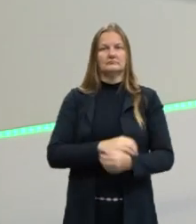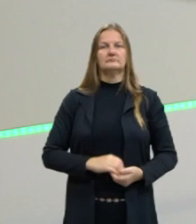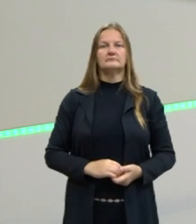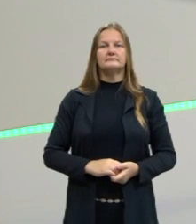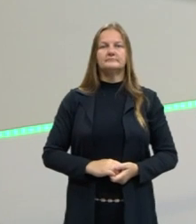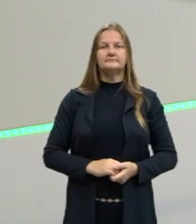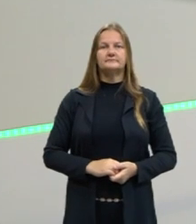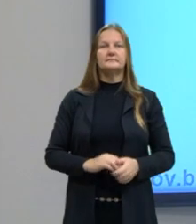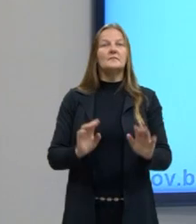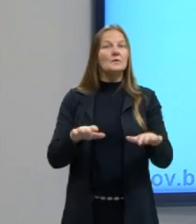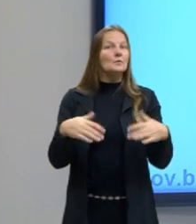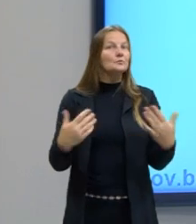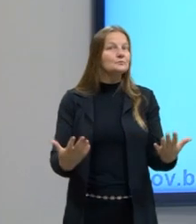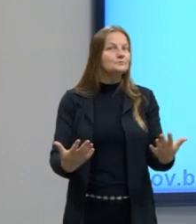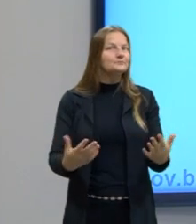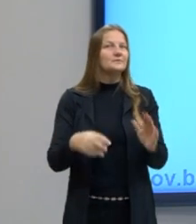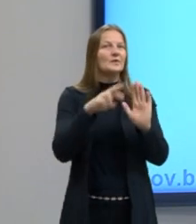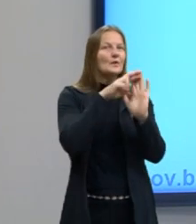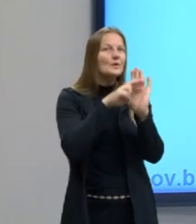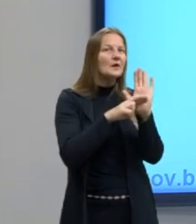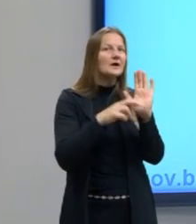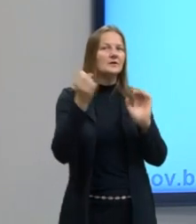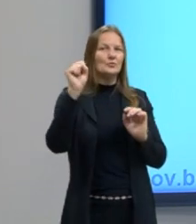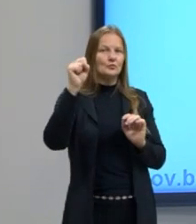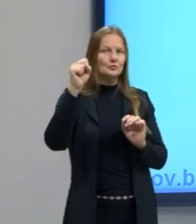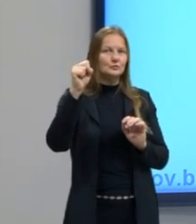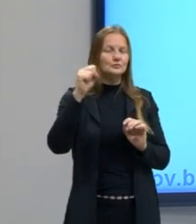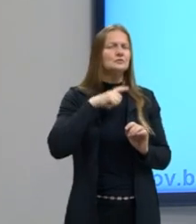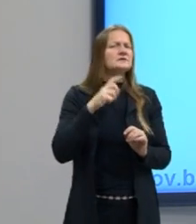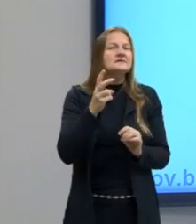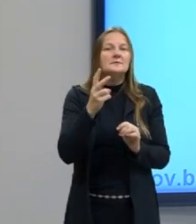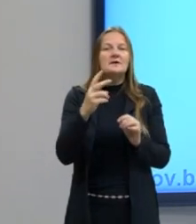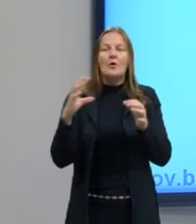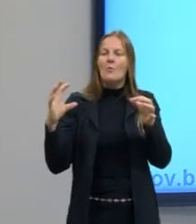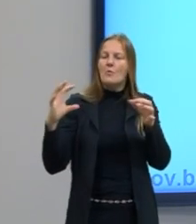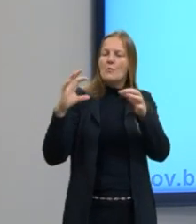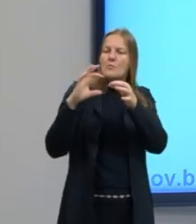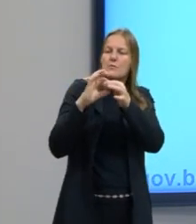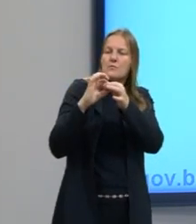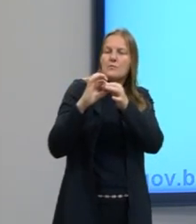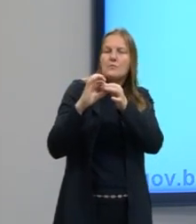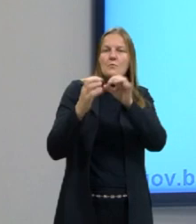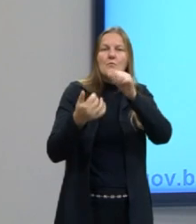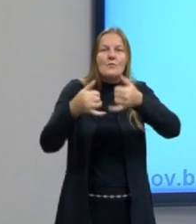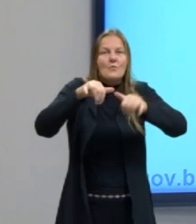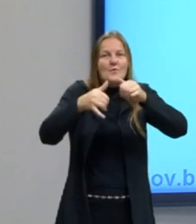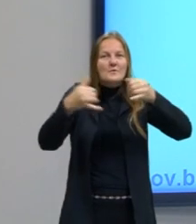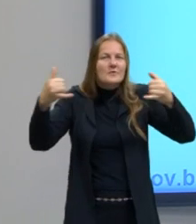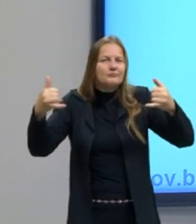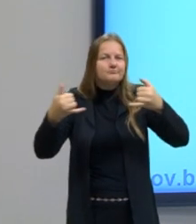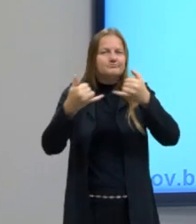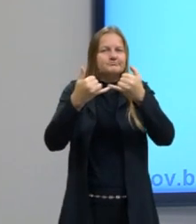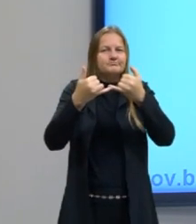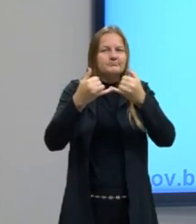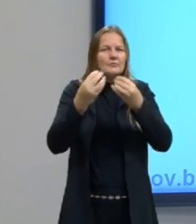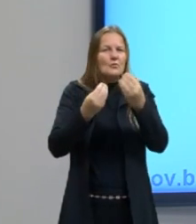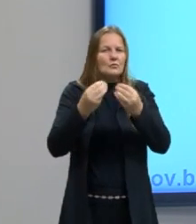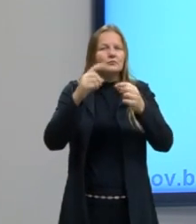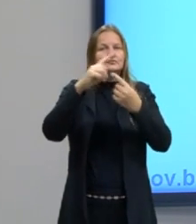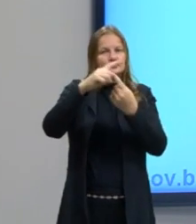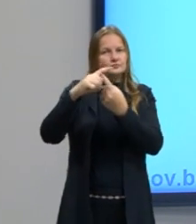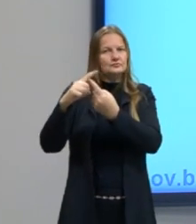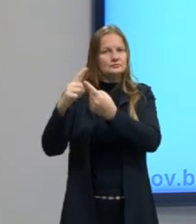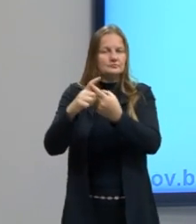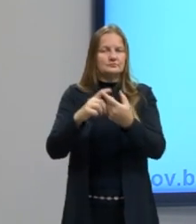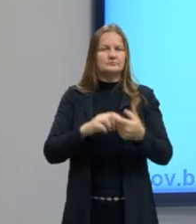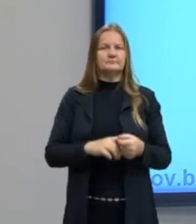Então, essa teoria do octeto, ela explica a ocorrência das ligações químicas. Da seguinte forma, as